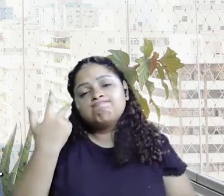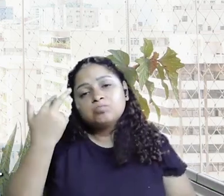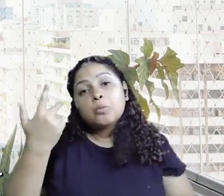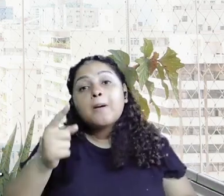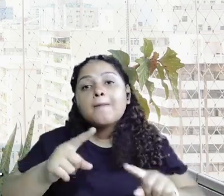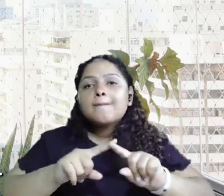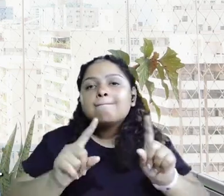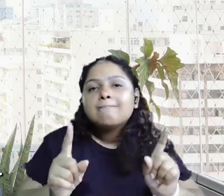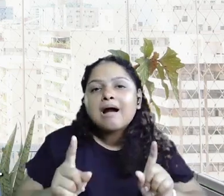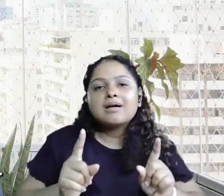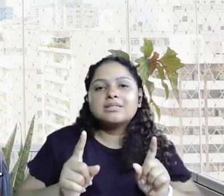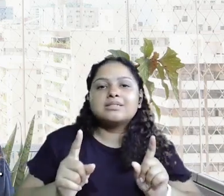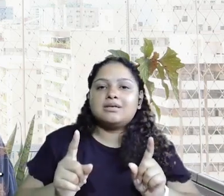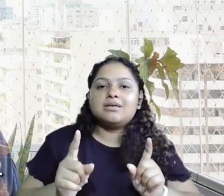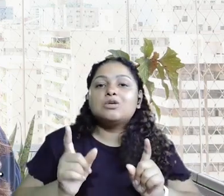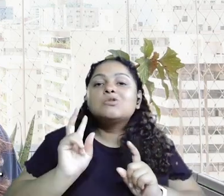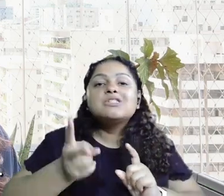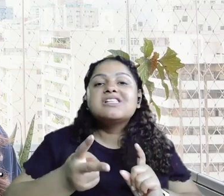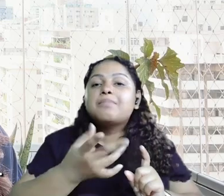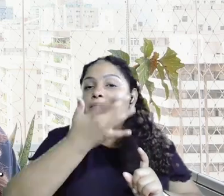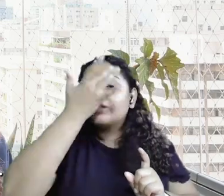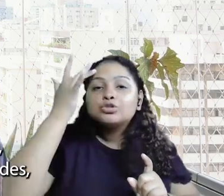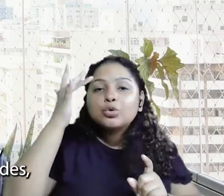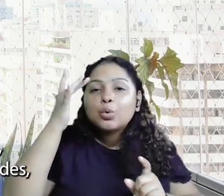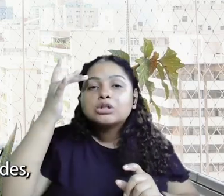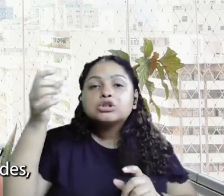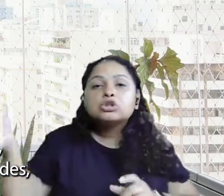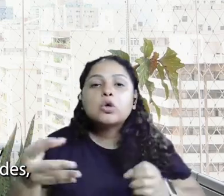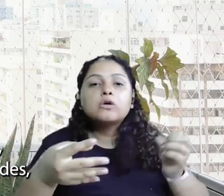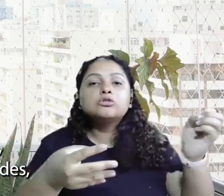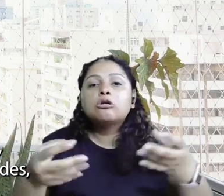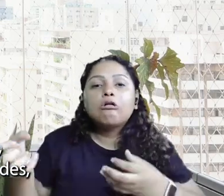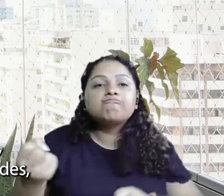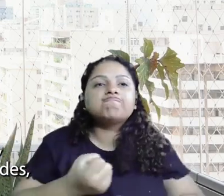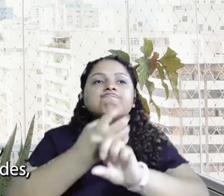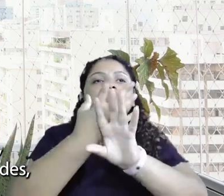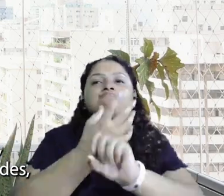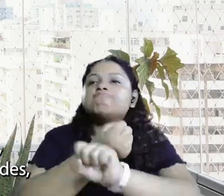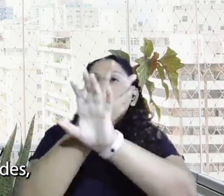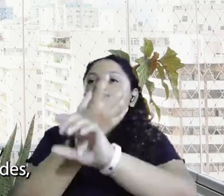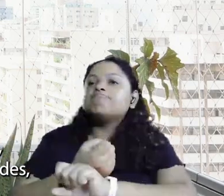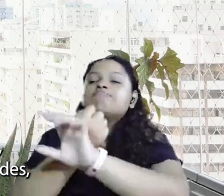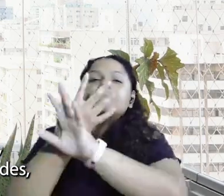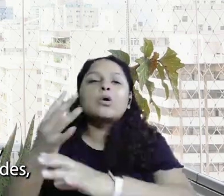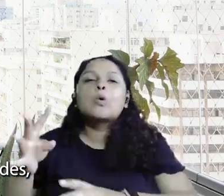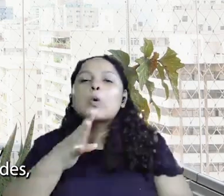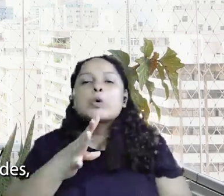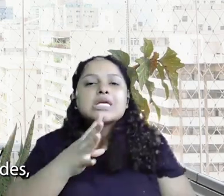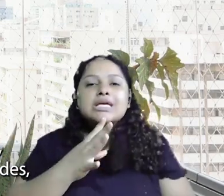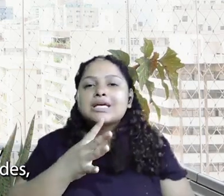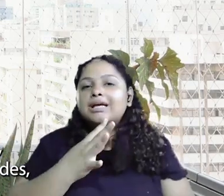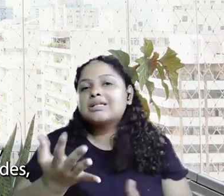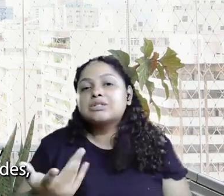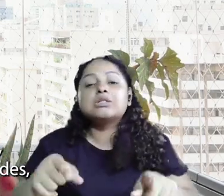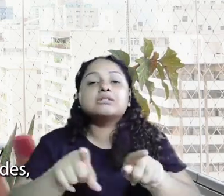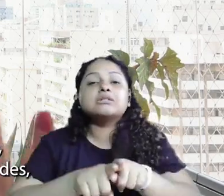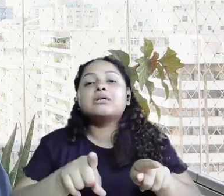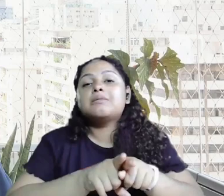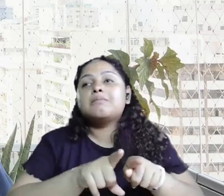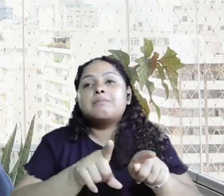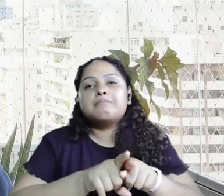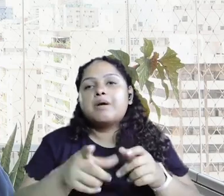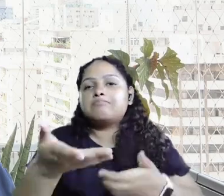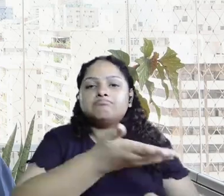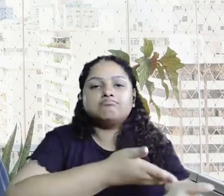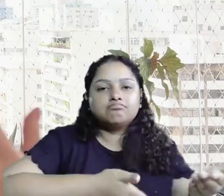no fundo eu passo o dia falando com pessoas, a gente passa o dia na comunidade trocando coisas, falando de oportunidades, eu